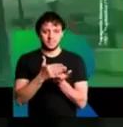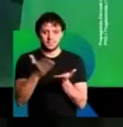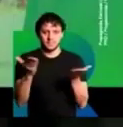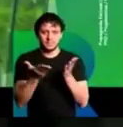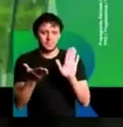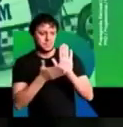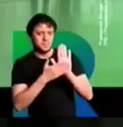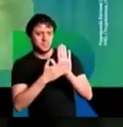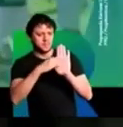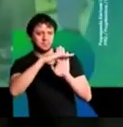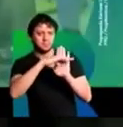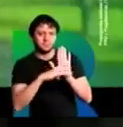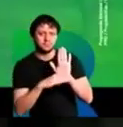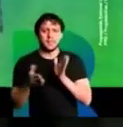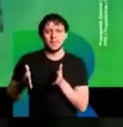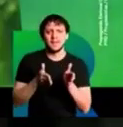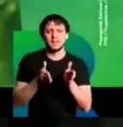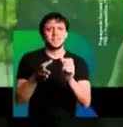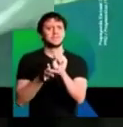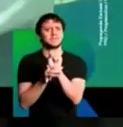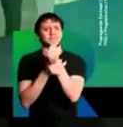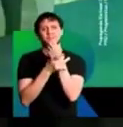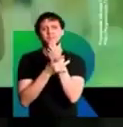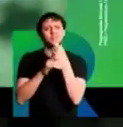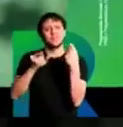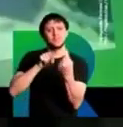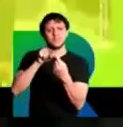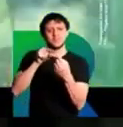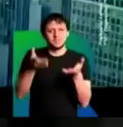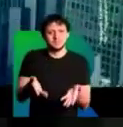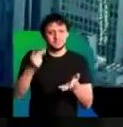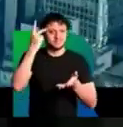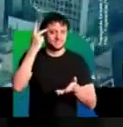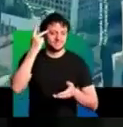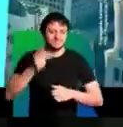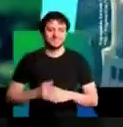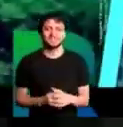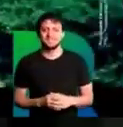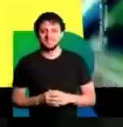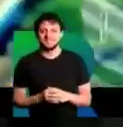Começa agora o programa do caminho seguro pra São Paulo.